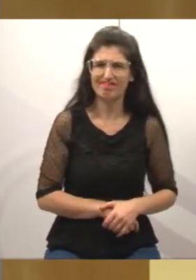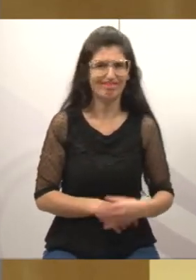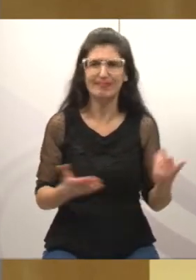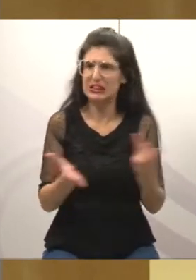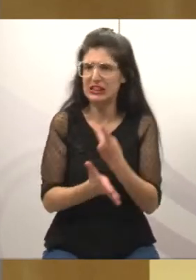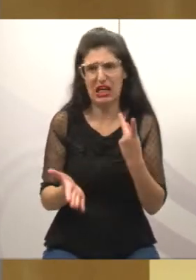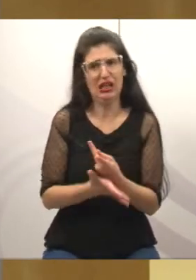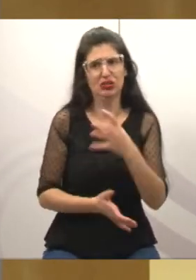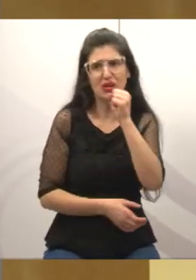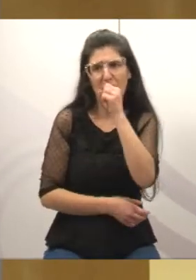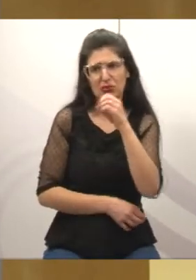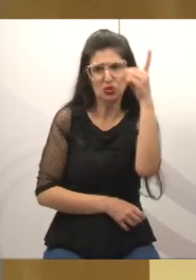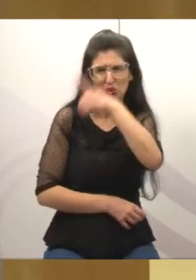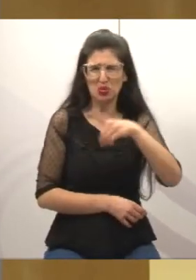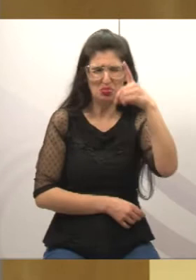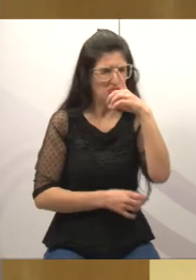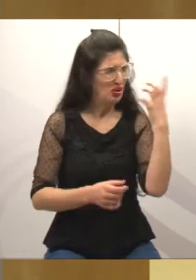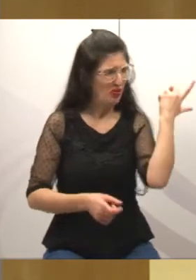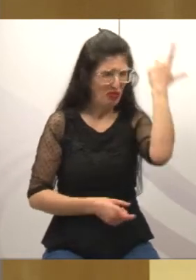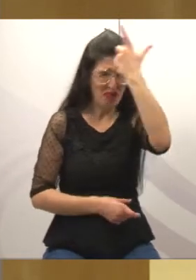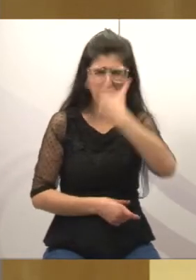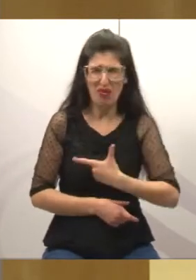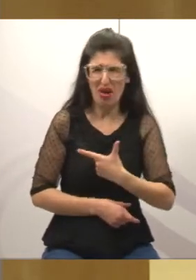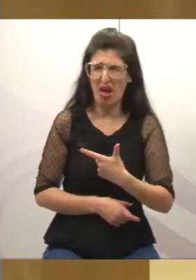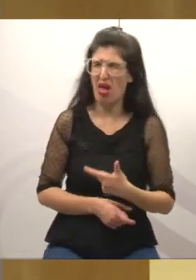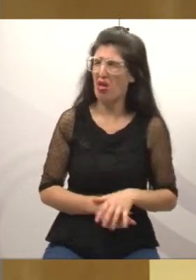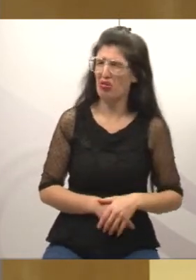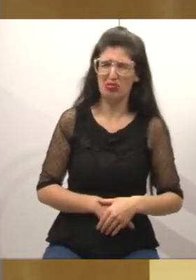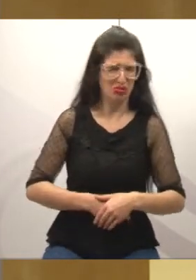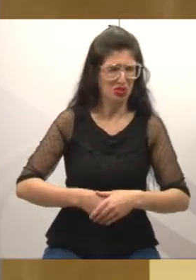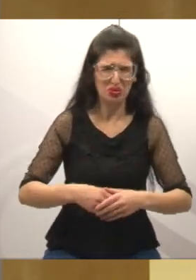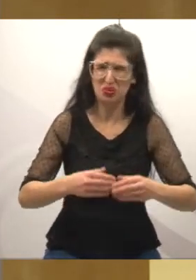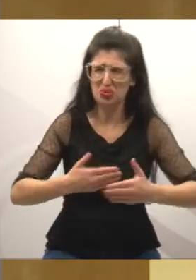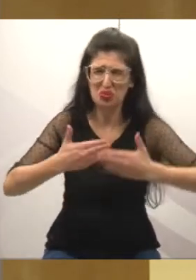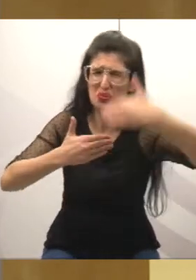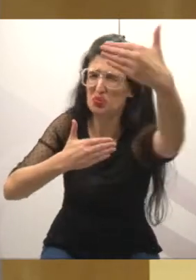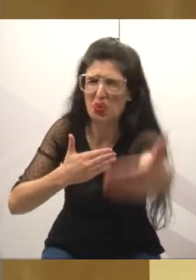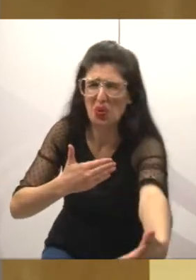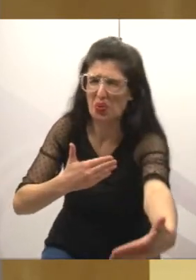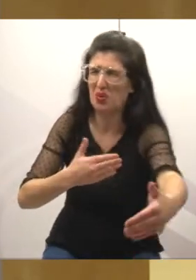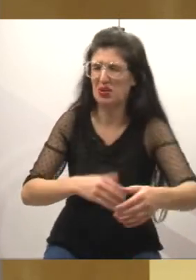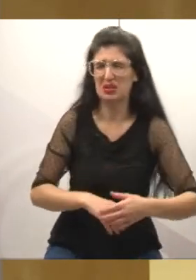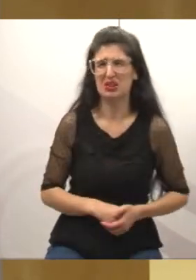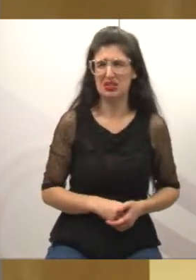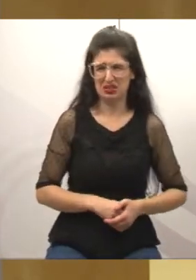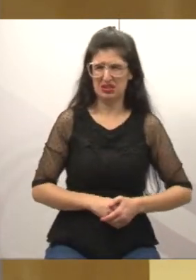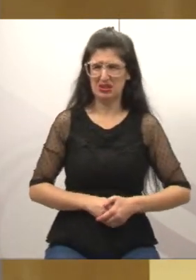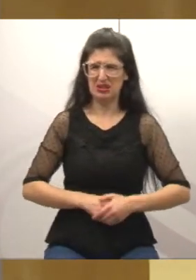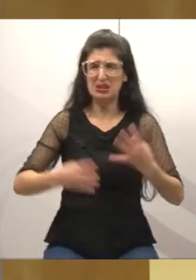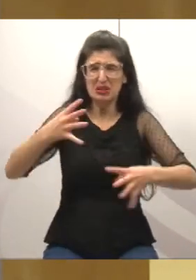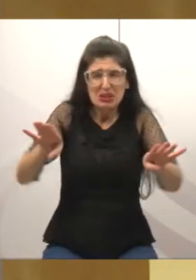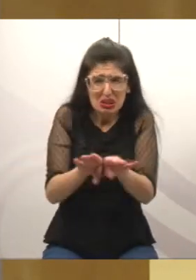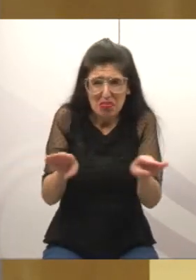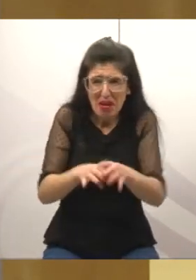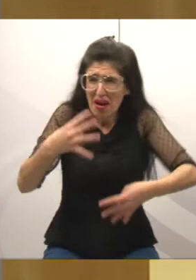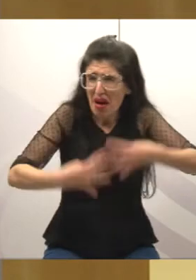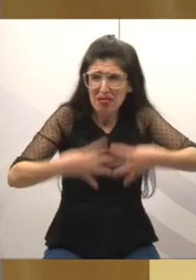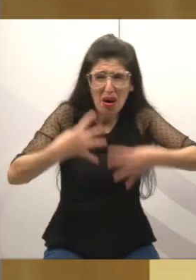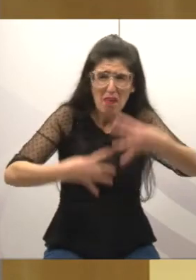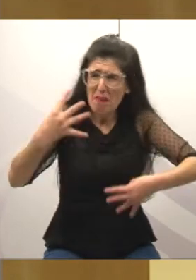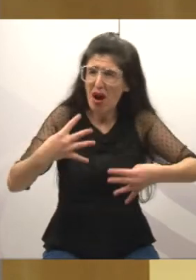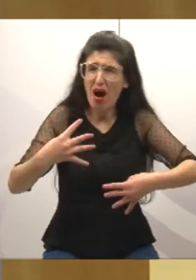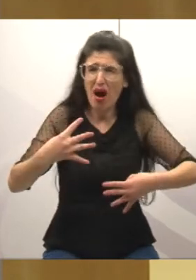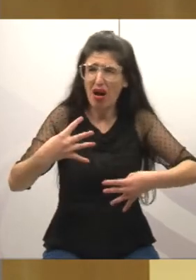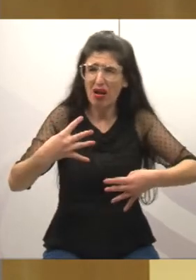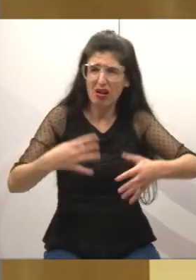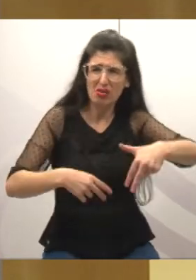de restos de resíduos sólidos que são colocados ali. Uma dificuldade enorme de adaptar com essa máscara, mas a gente